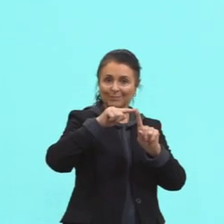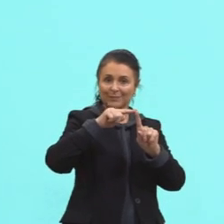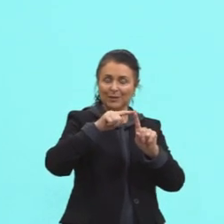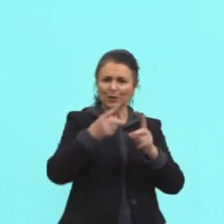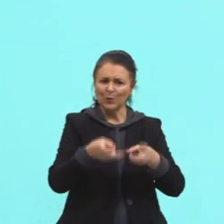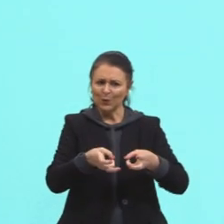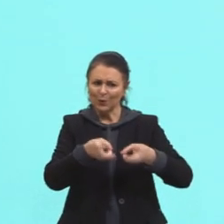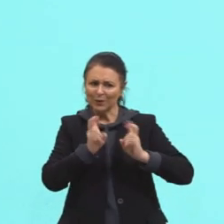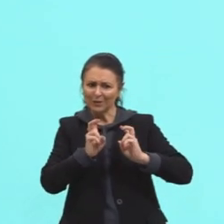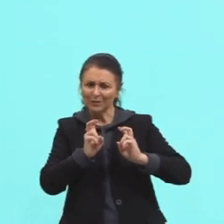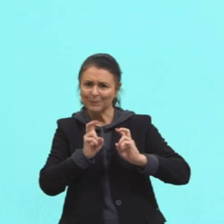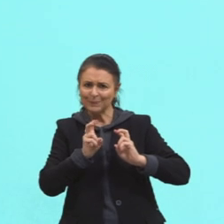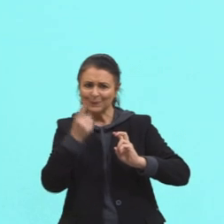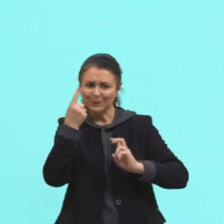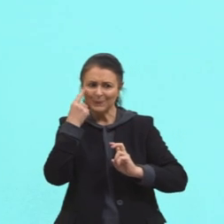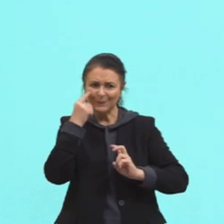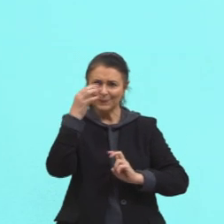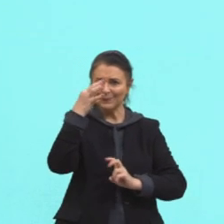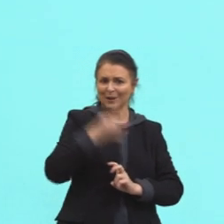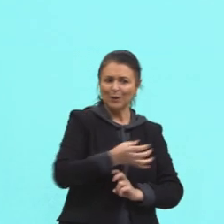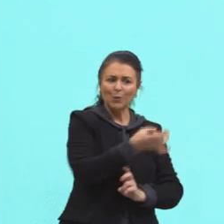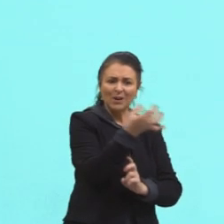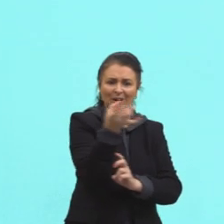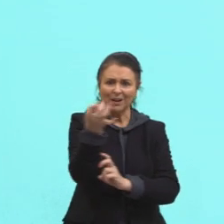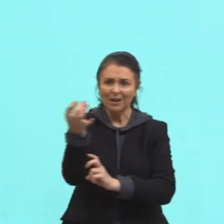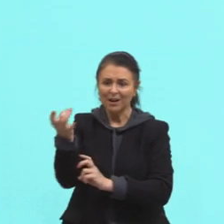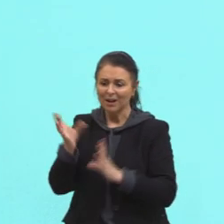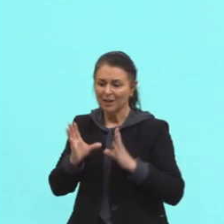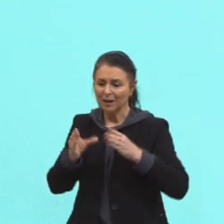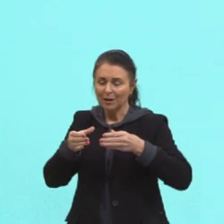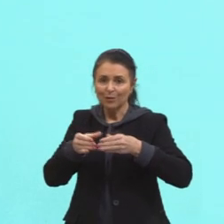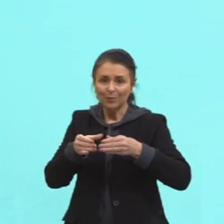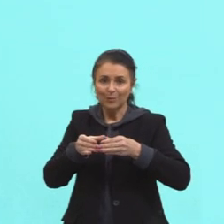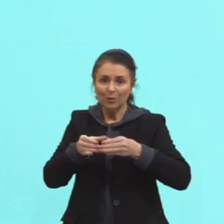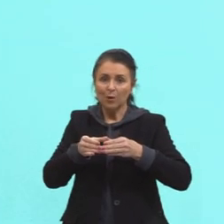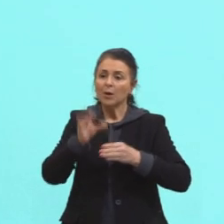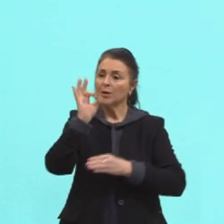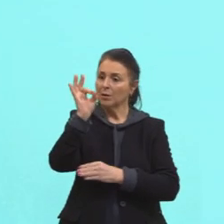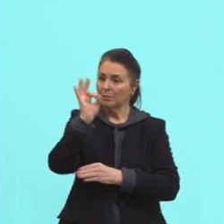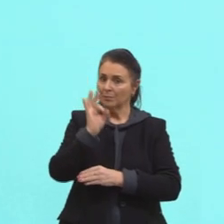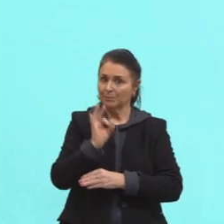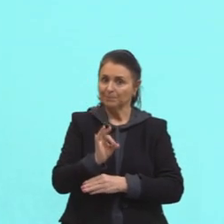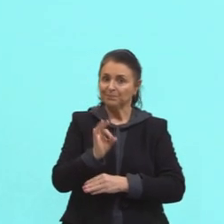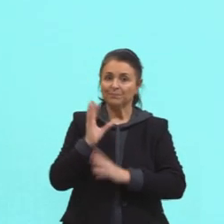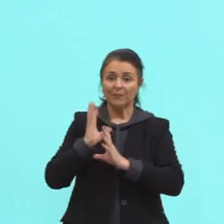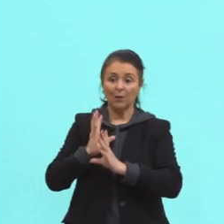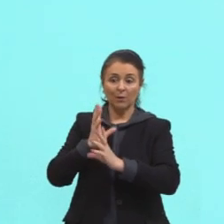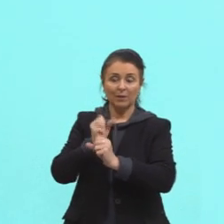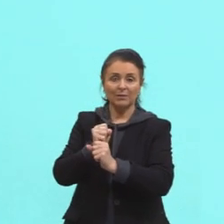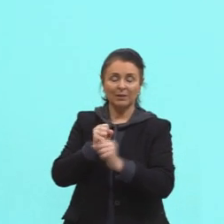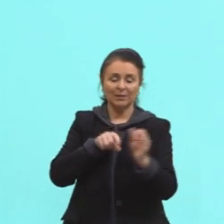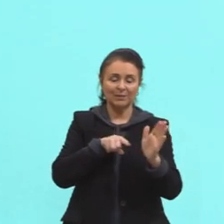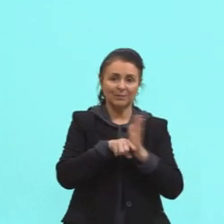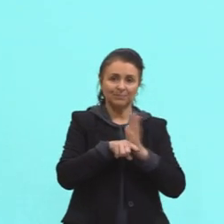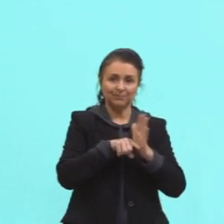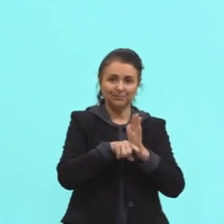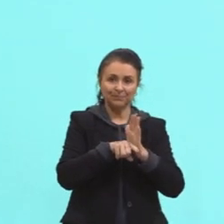gente consegue visualizar certinho cada categoria, a sua porcentagem, que é o resultado da pesquisa.